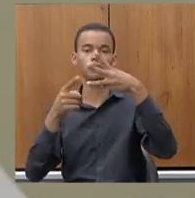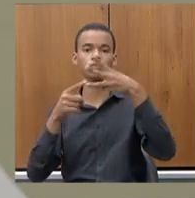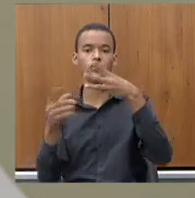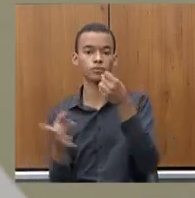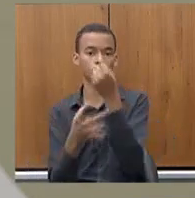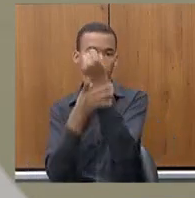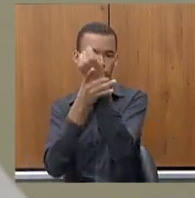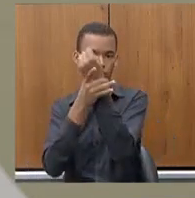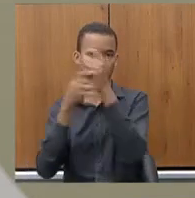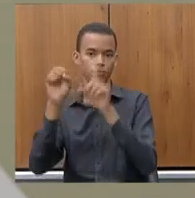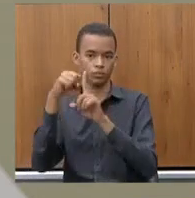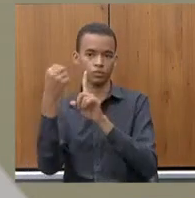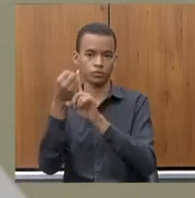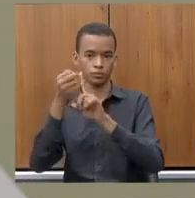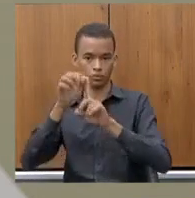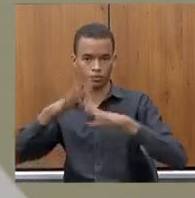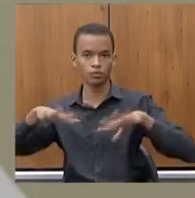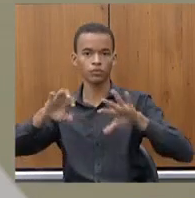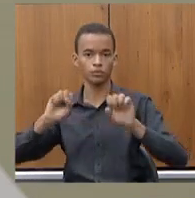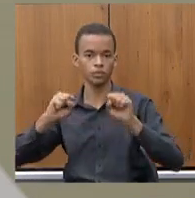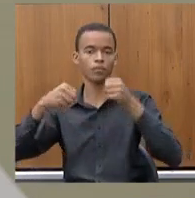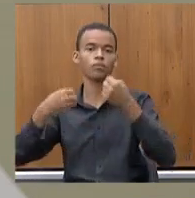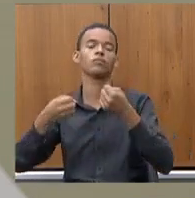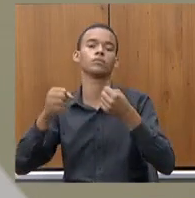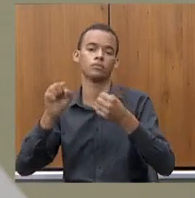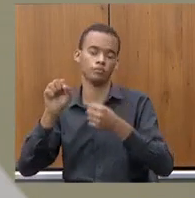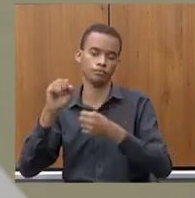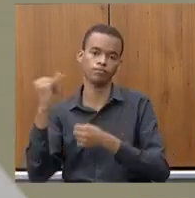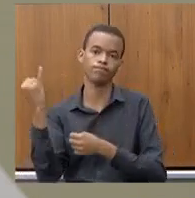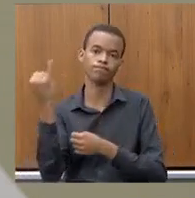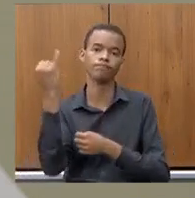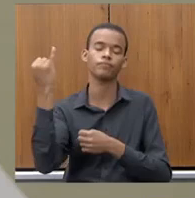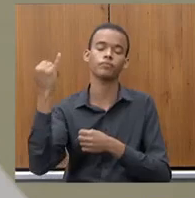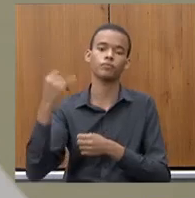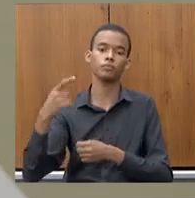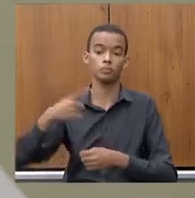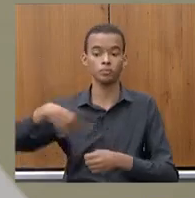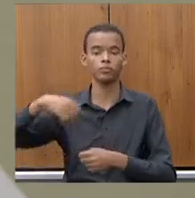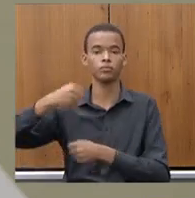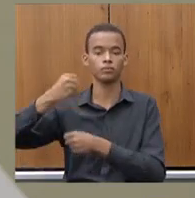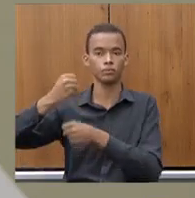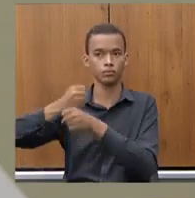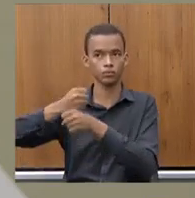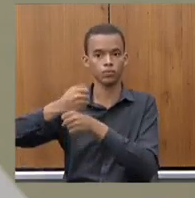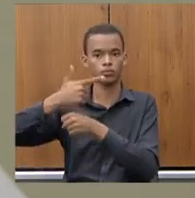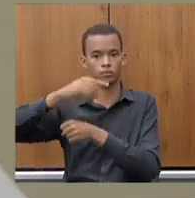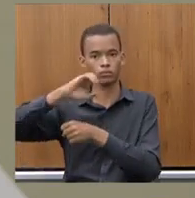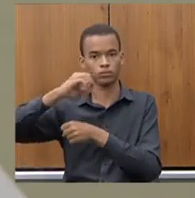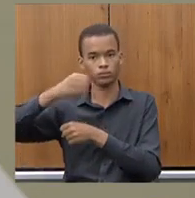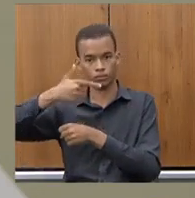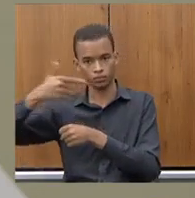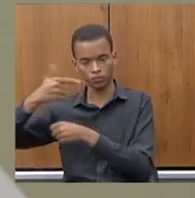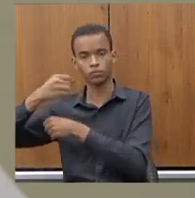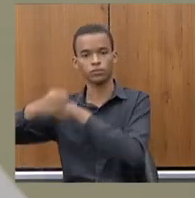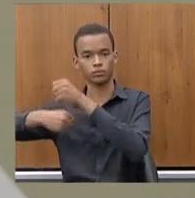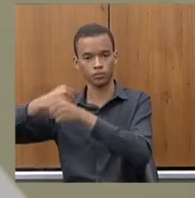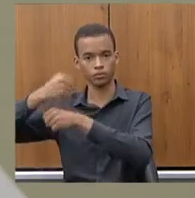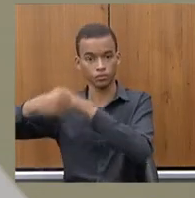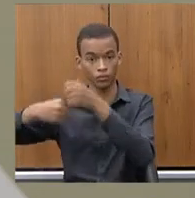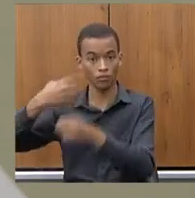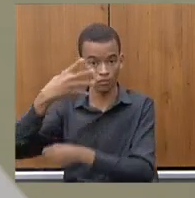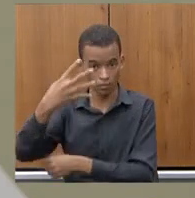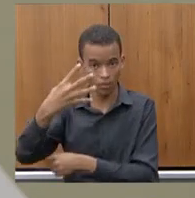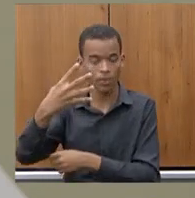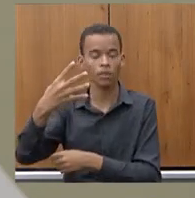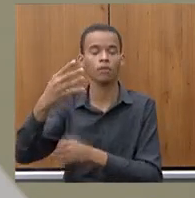de vida dos cidadãos para os próximos quatro anos vamos voltar a ter o foco